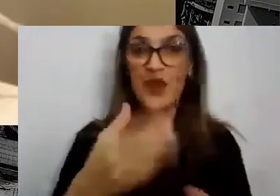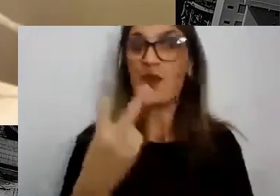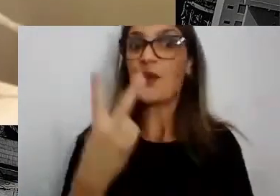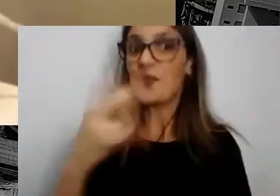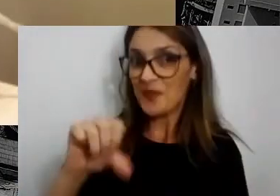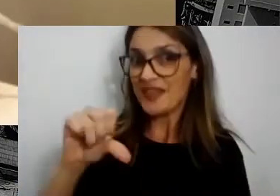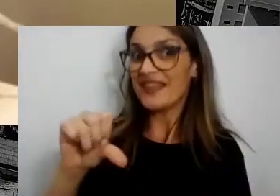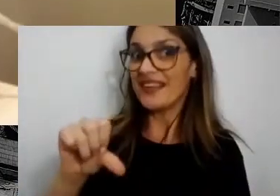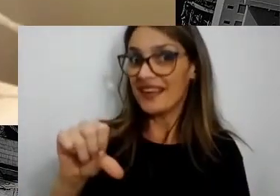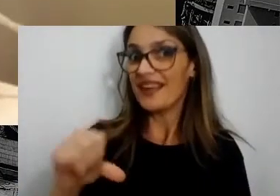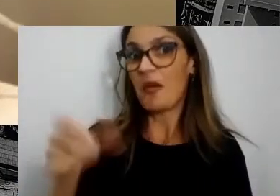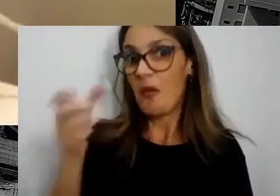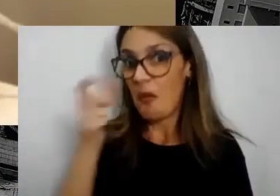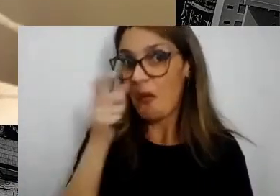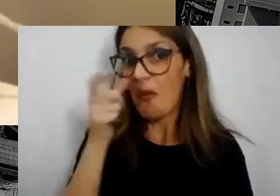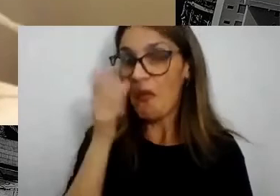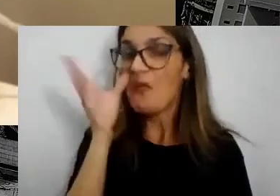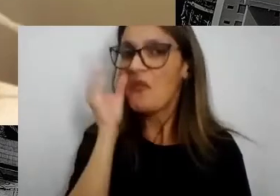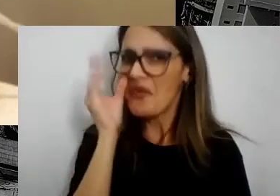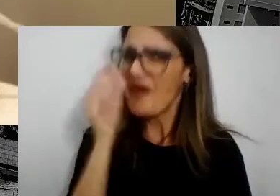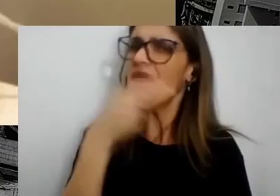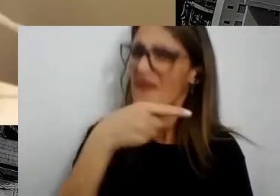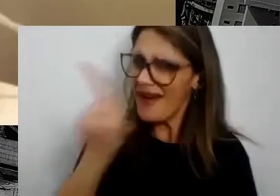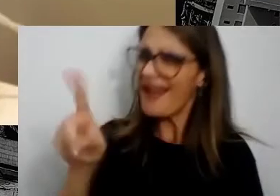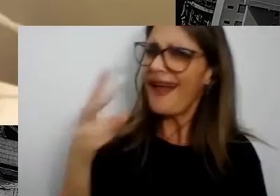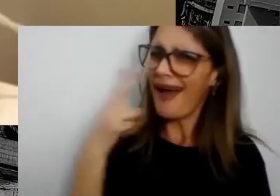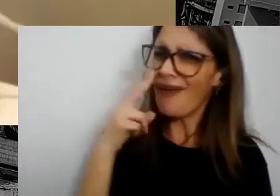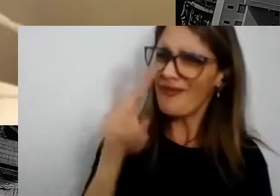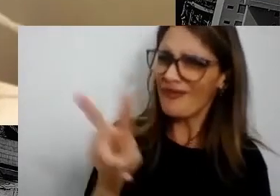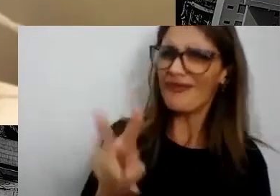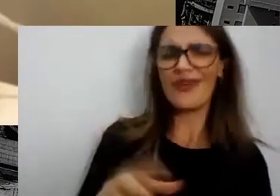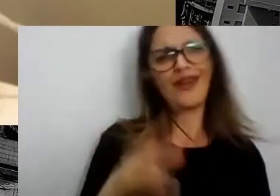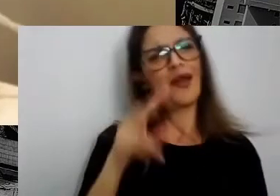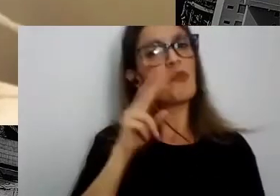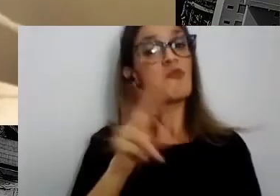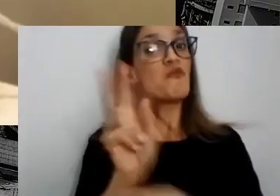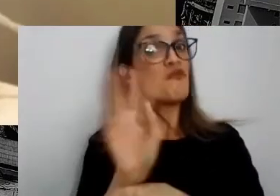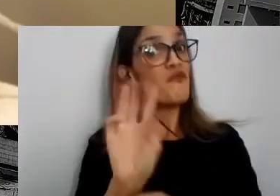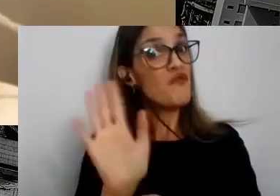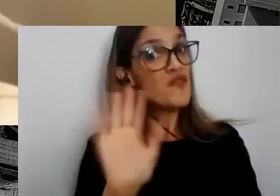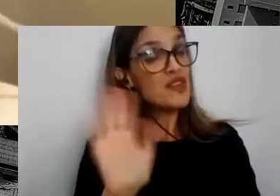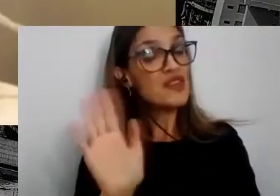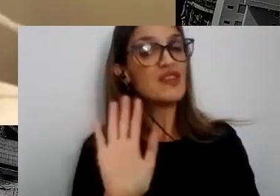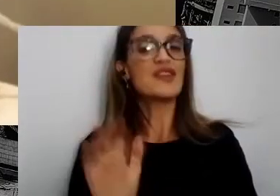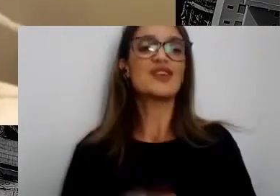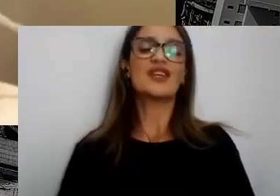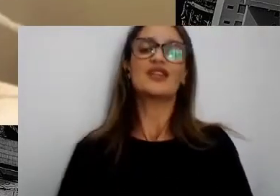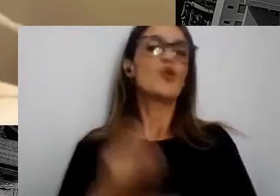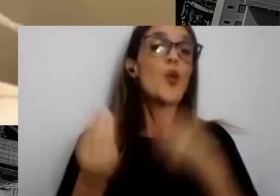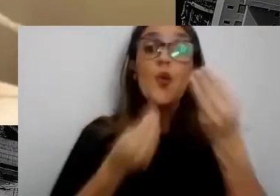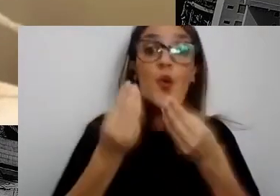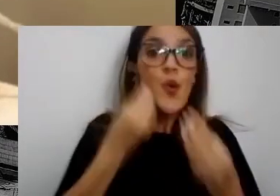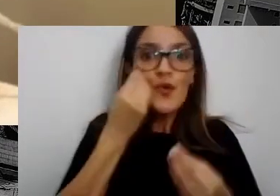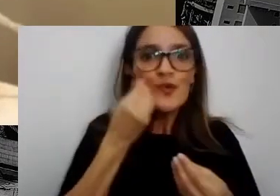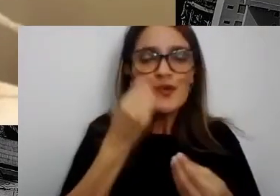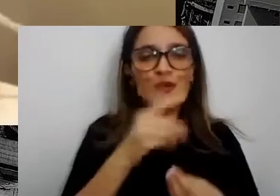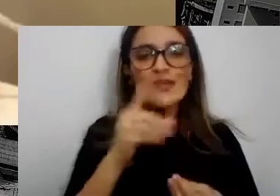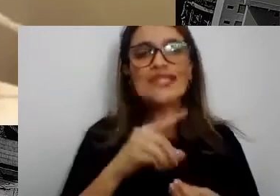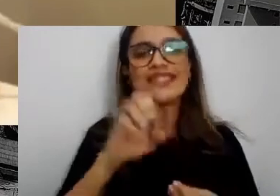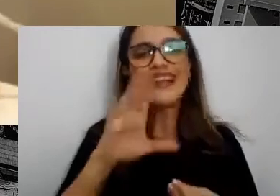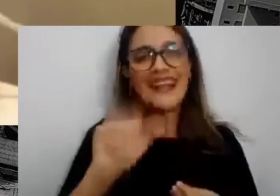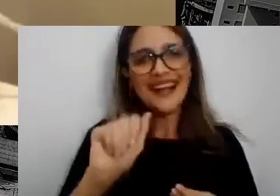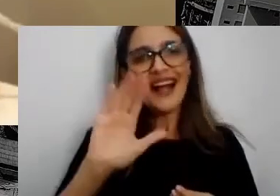Curioso, hein? Então corre lá no Instagram da Virada Sustentável para conferir os vídeos que contam como é que foram, como é que foi essa experiência, a Zeca Camargo esteve lá,